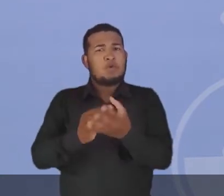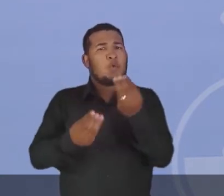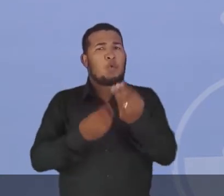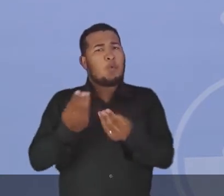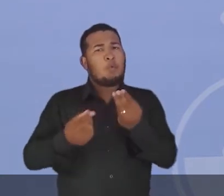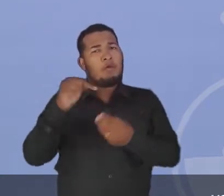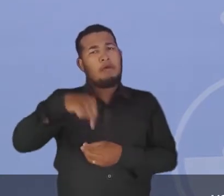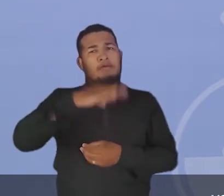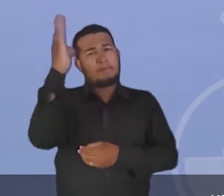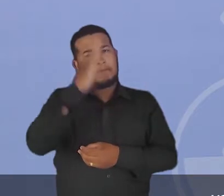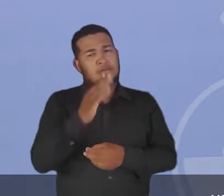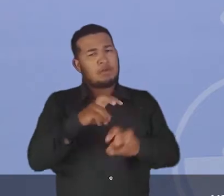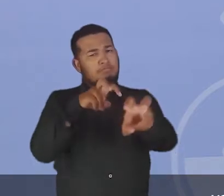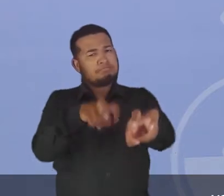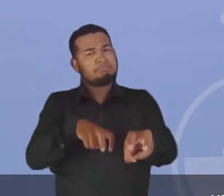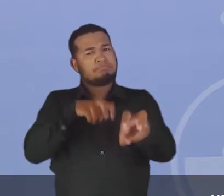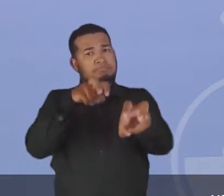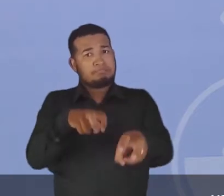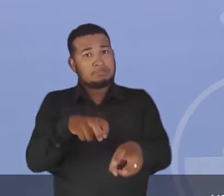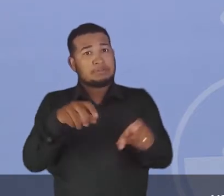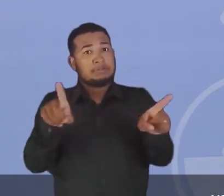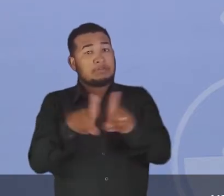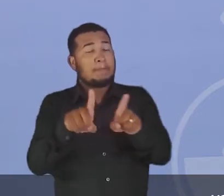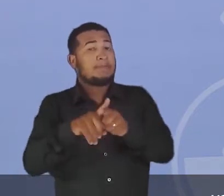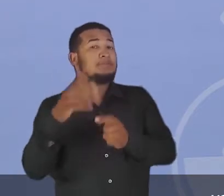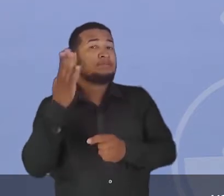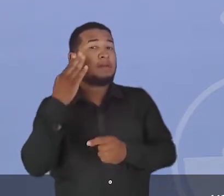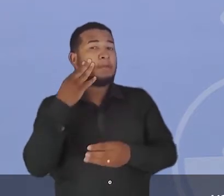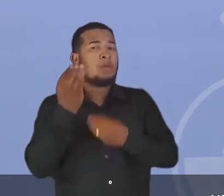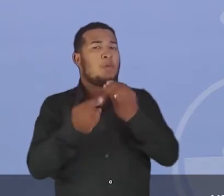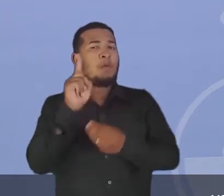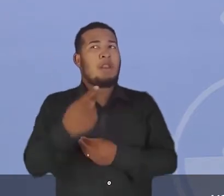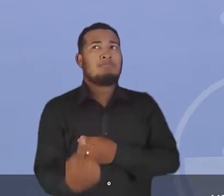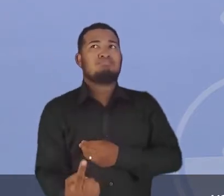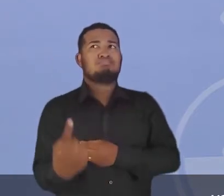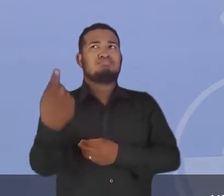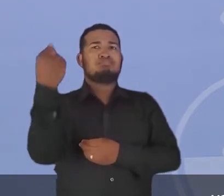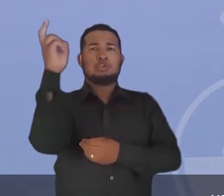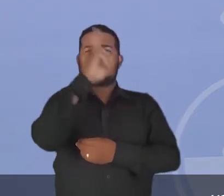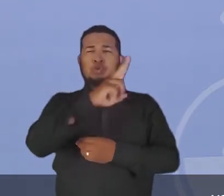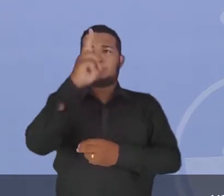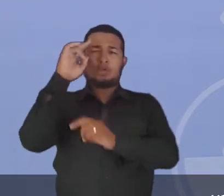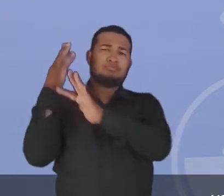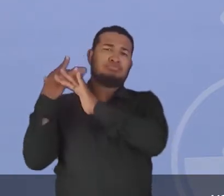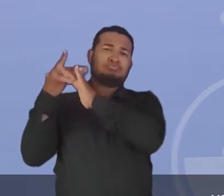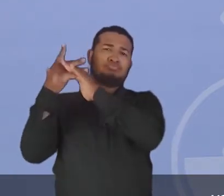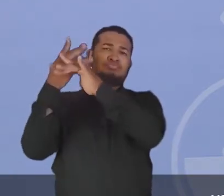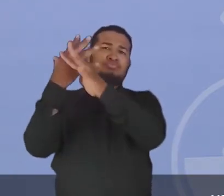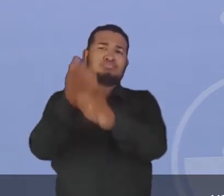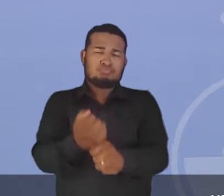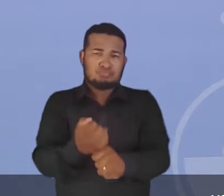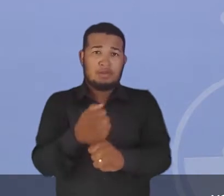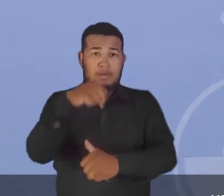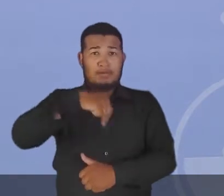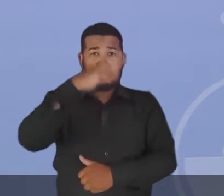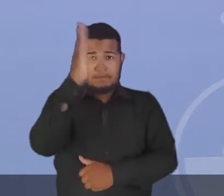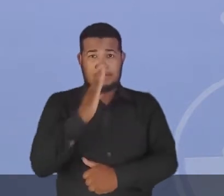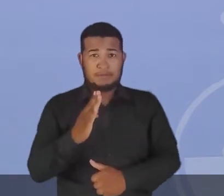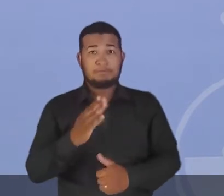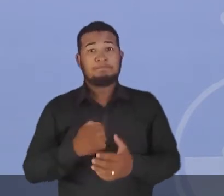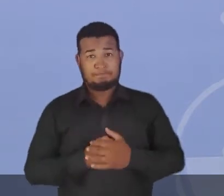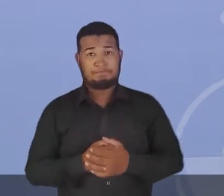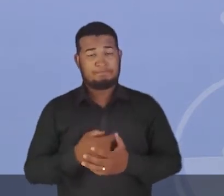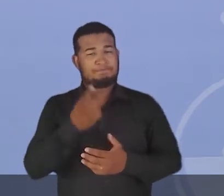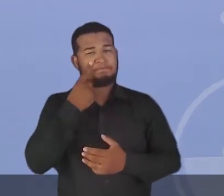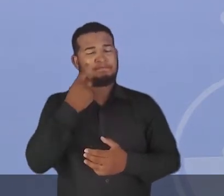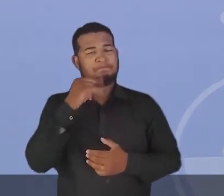brasileira, vamos também analisar o aspecto histórico da formação do espaço agrícola brasileiro. Então, venha